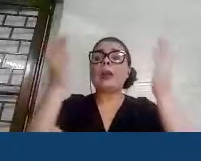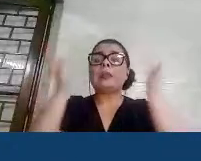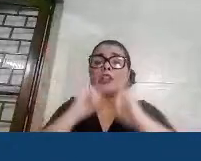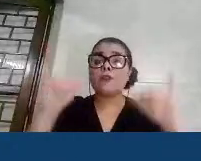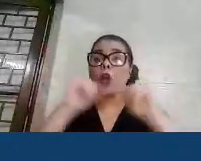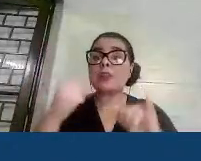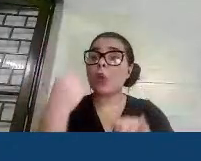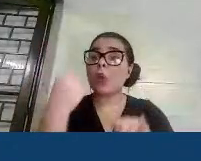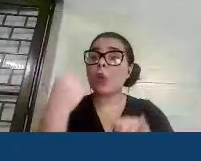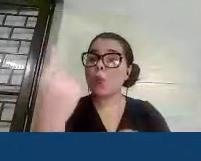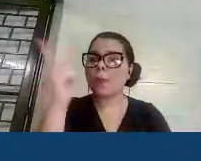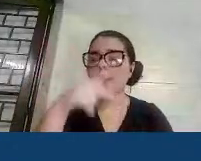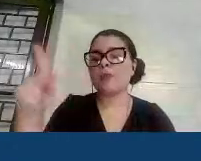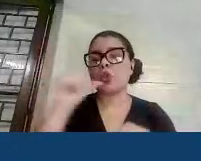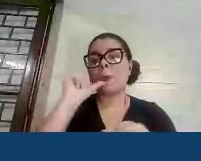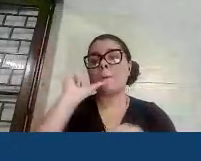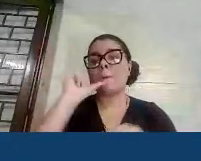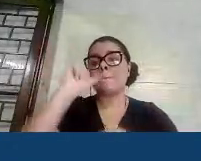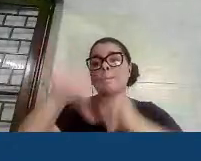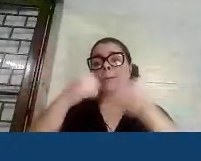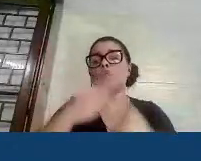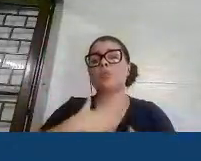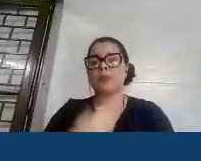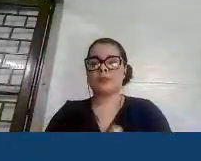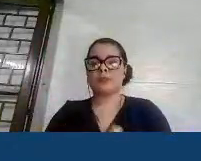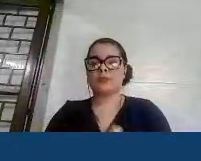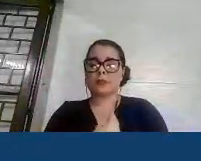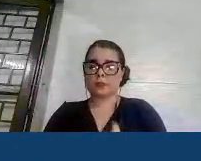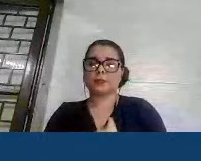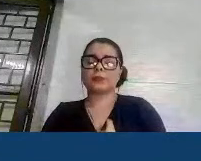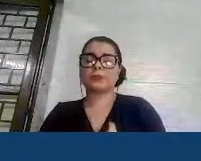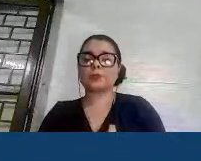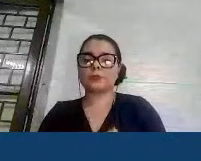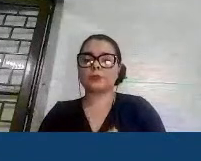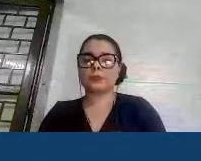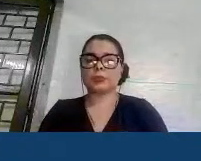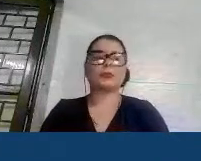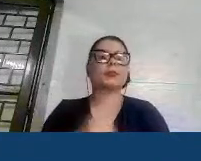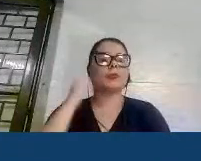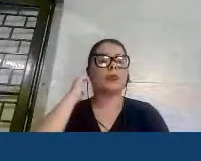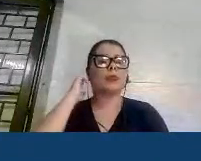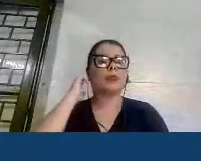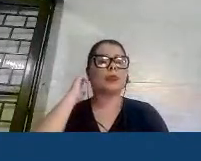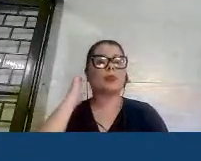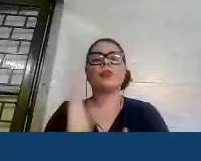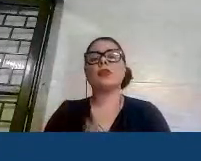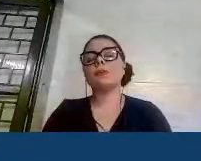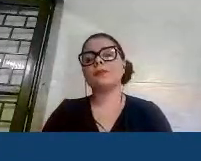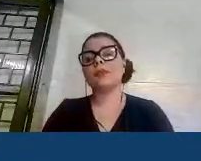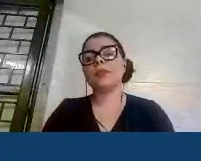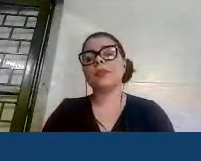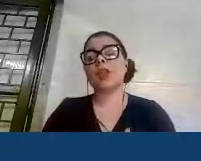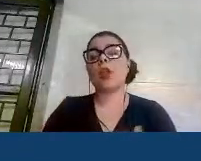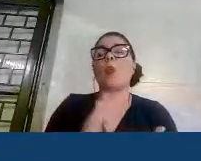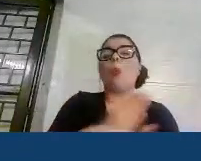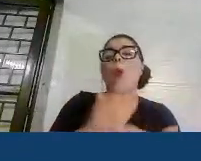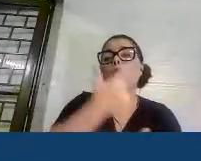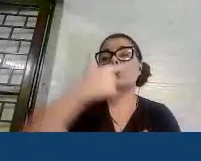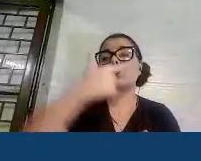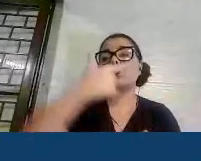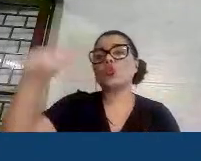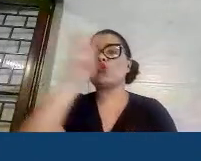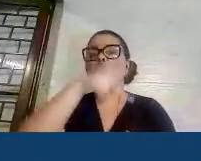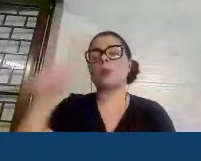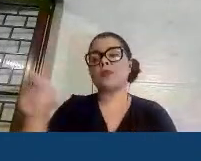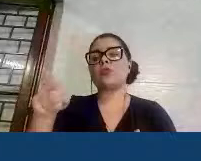mudou a minha vida, foi o professor Edson Urubatã, junto com alguns outros professores da rede, no caso, a Jerusa,